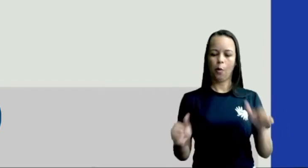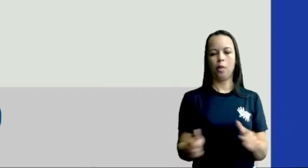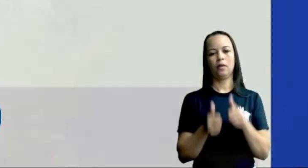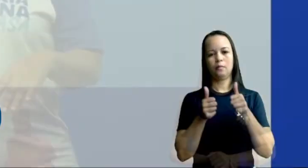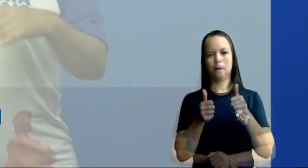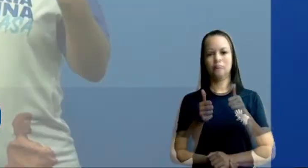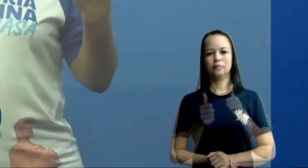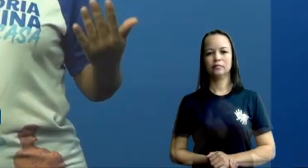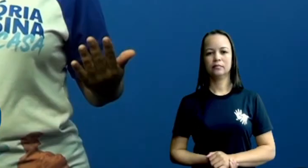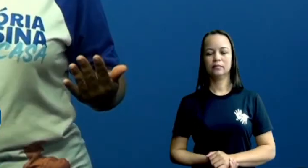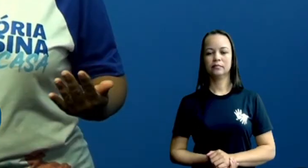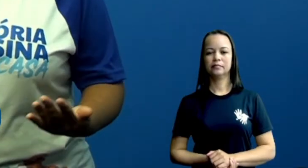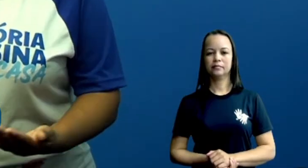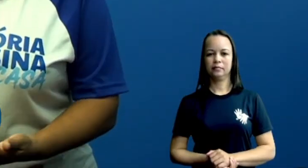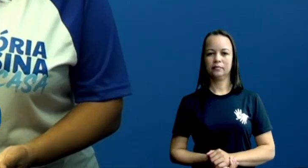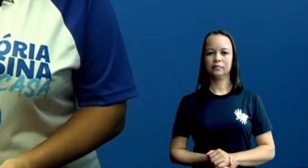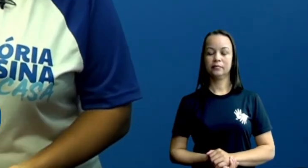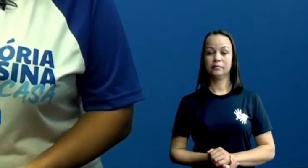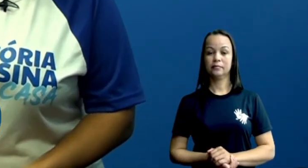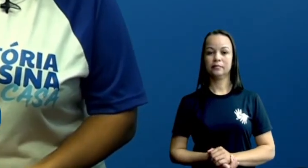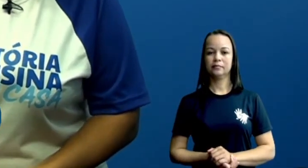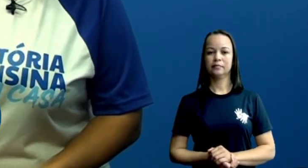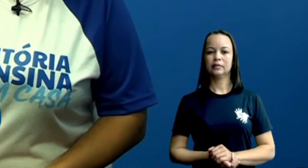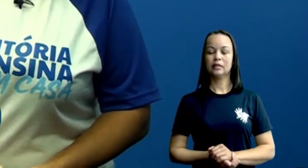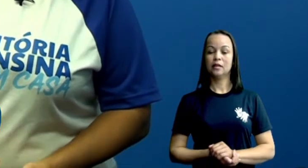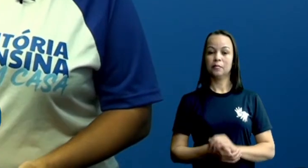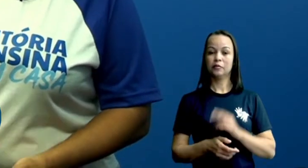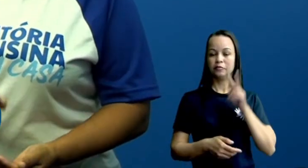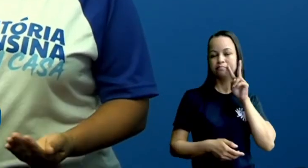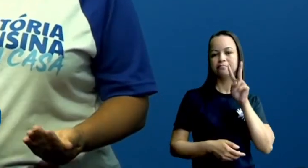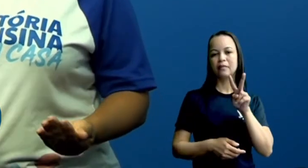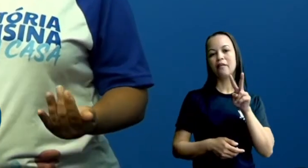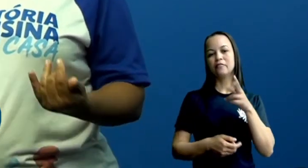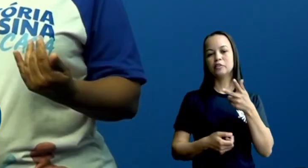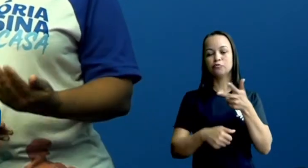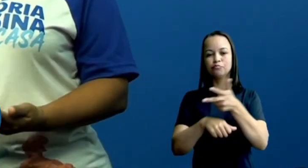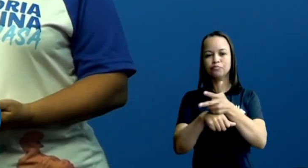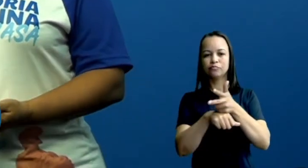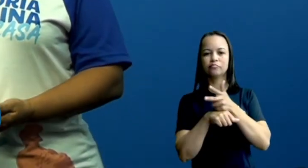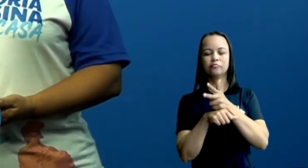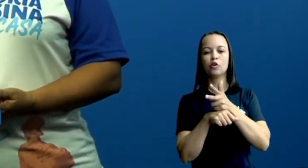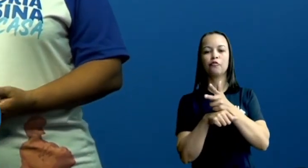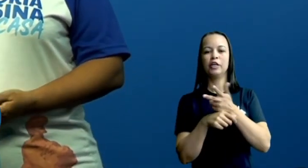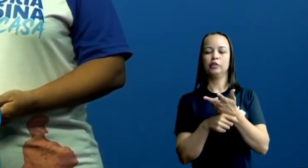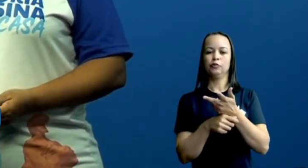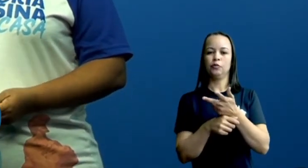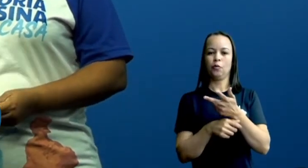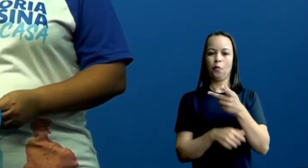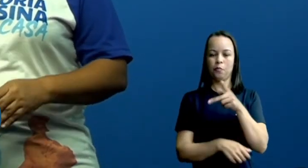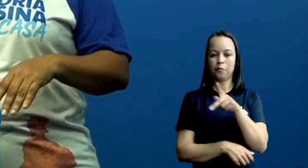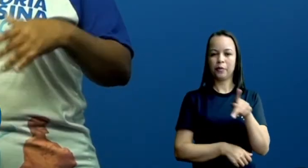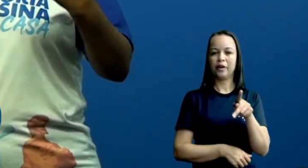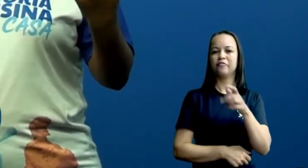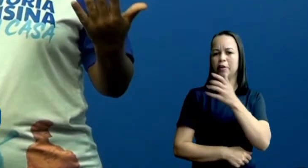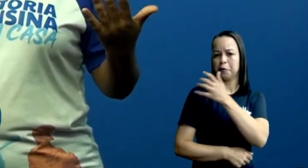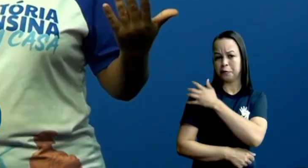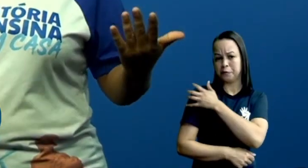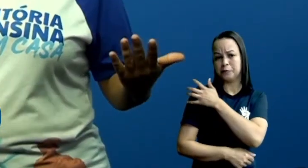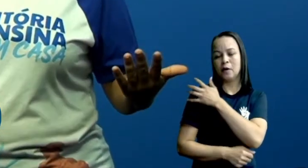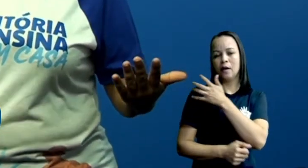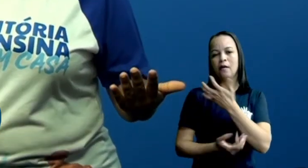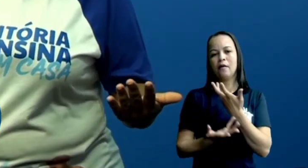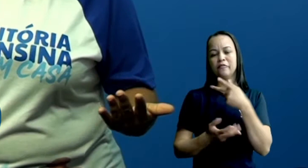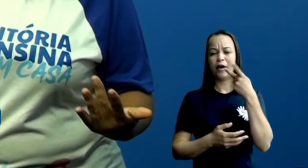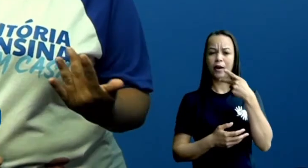melhor. Depois de a gente ter visto o vídeo com o prefeito falando